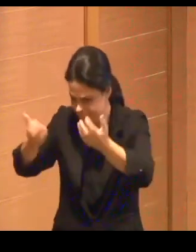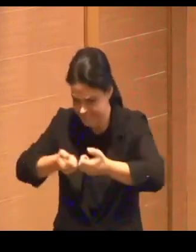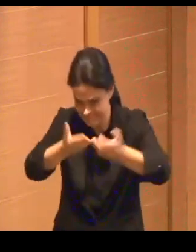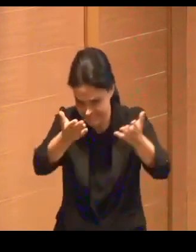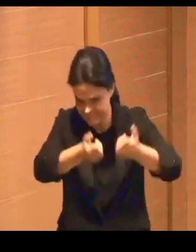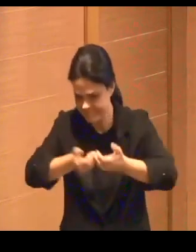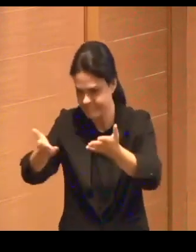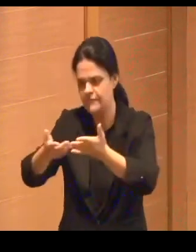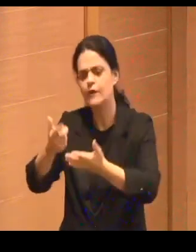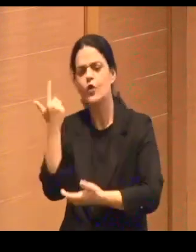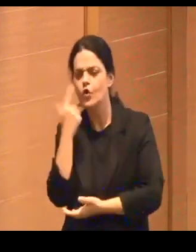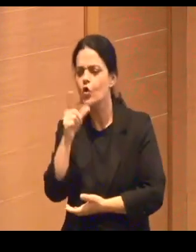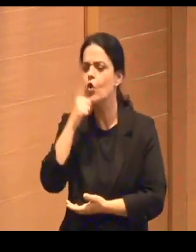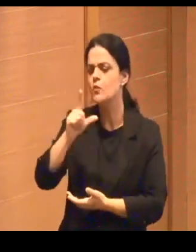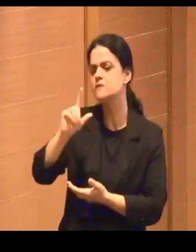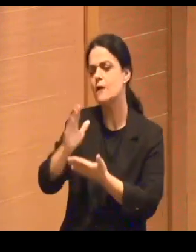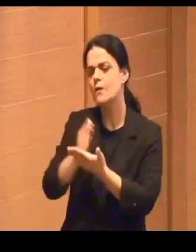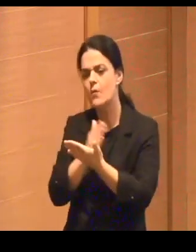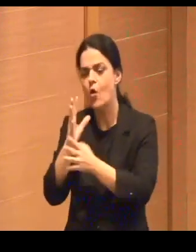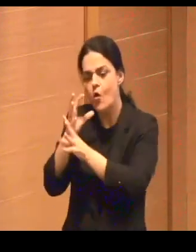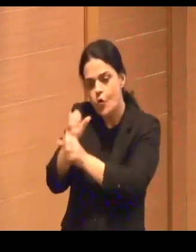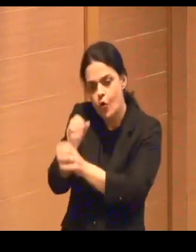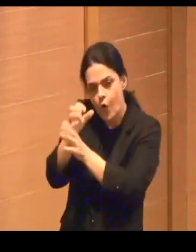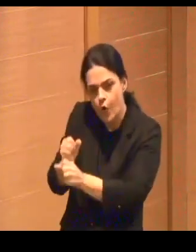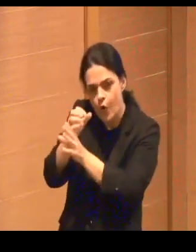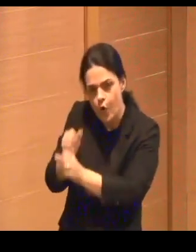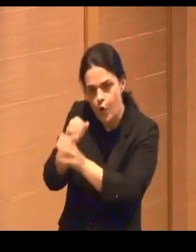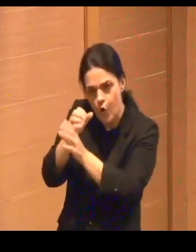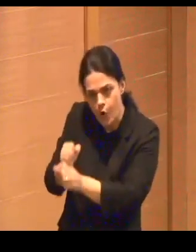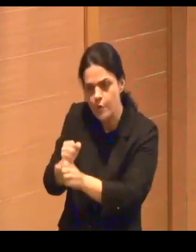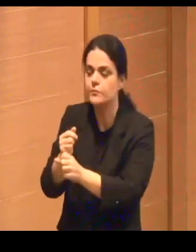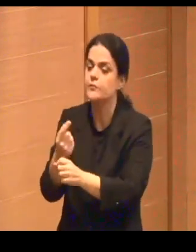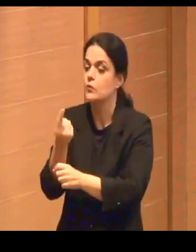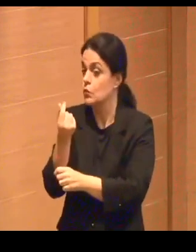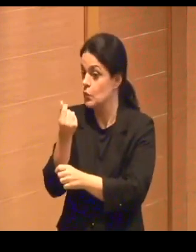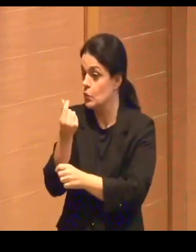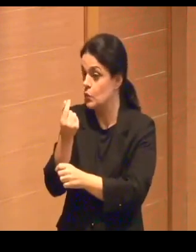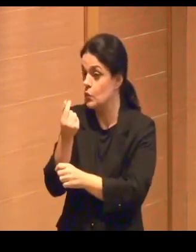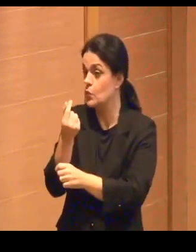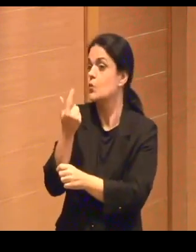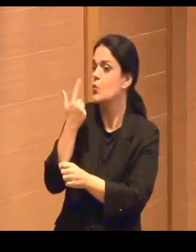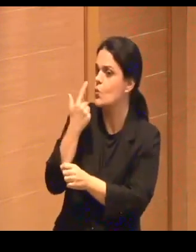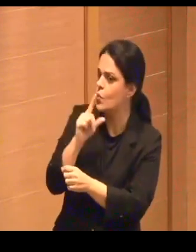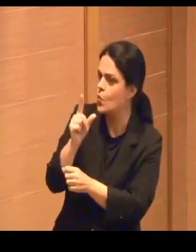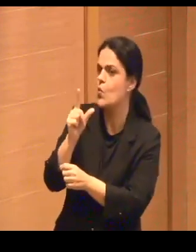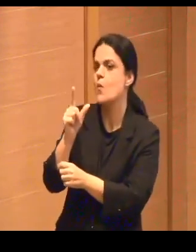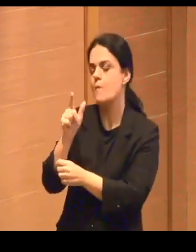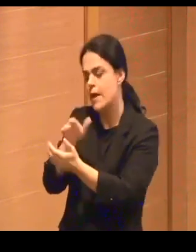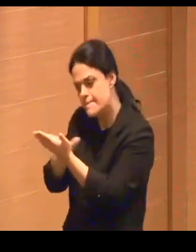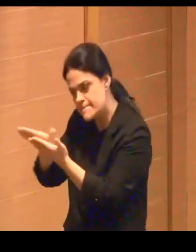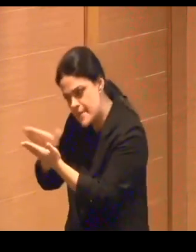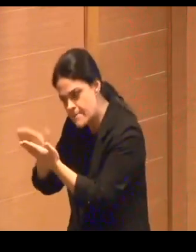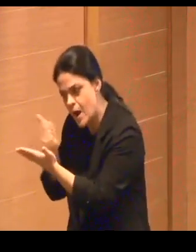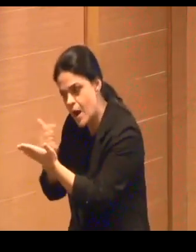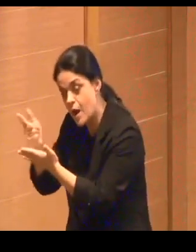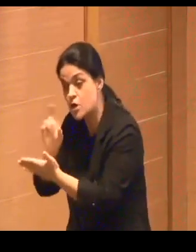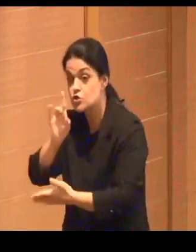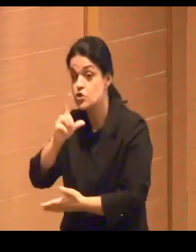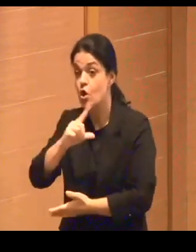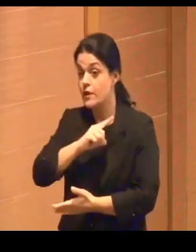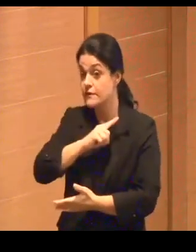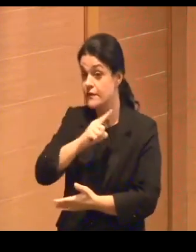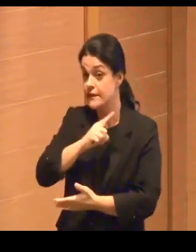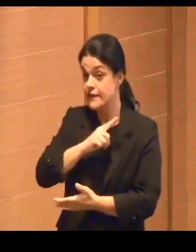para fazer um livro. Ela ganharia o seu dinheiro com quem quisesse comprar o impresso, mas teria uma versão